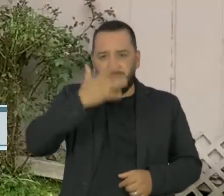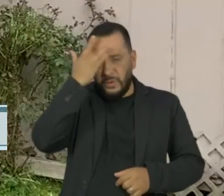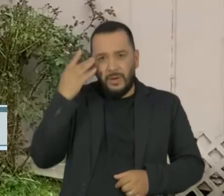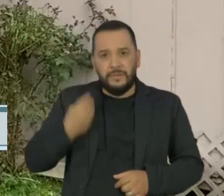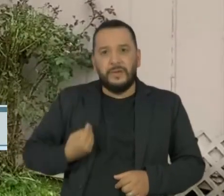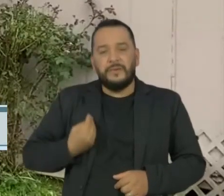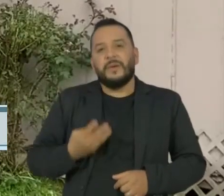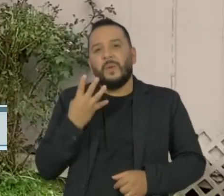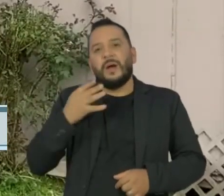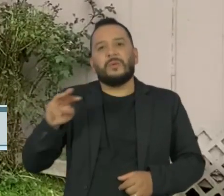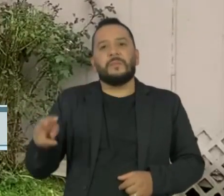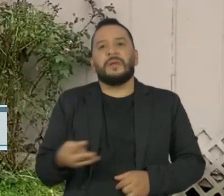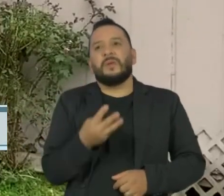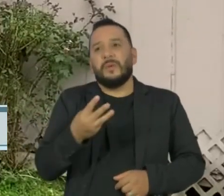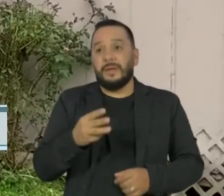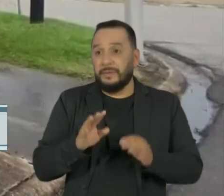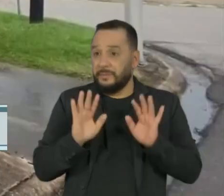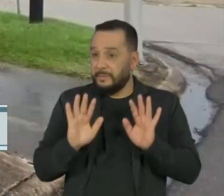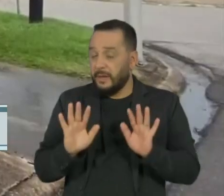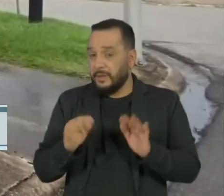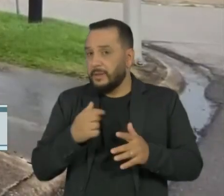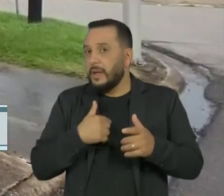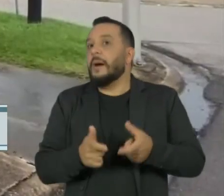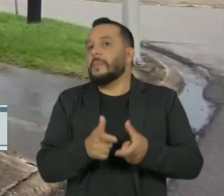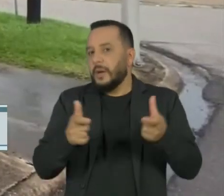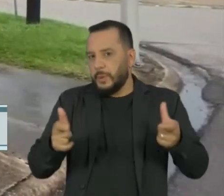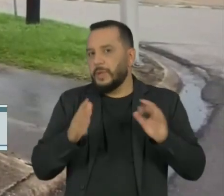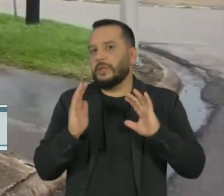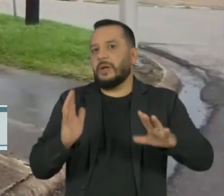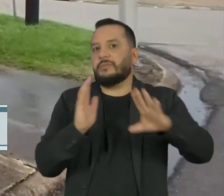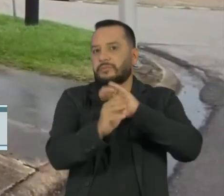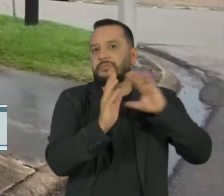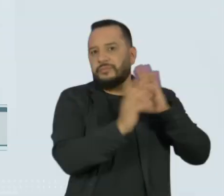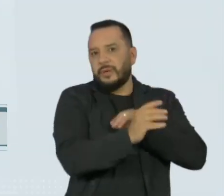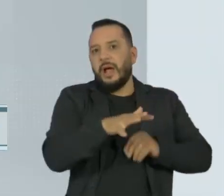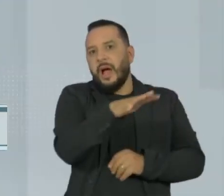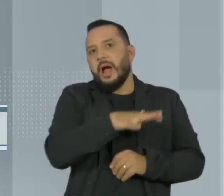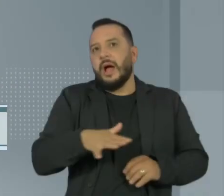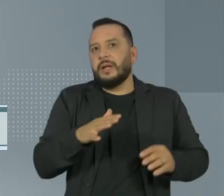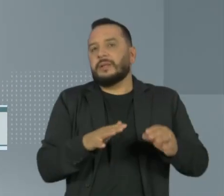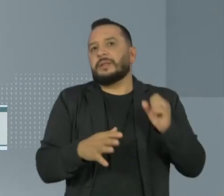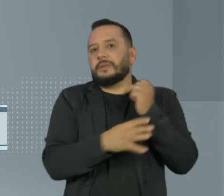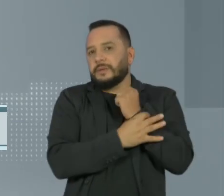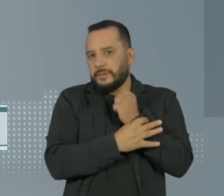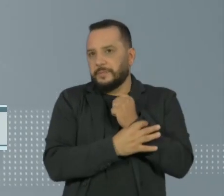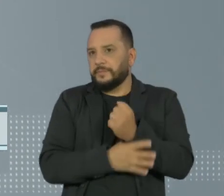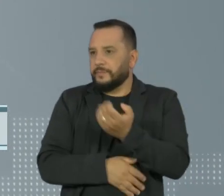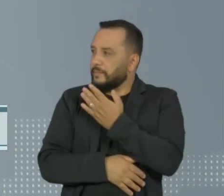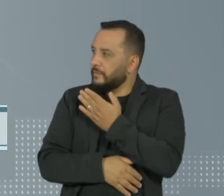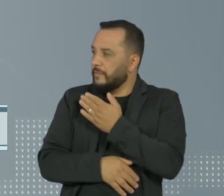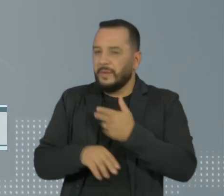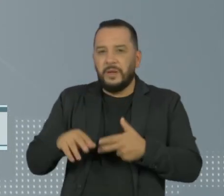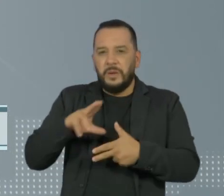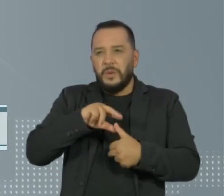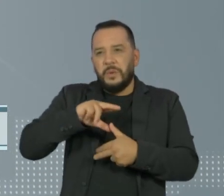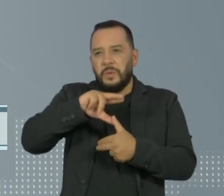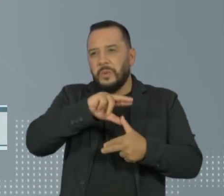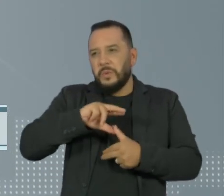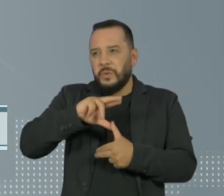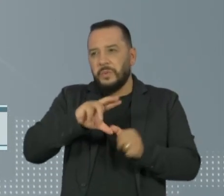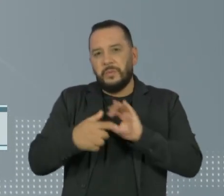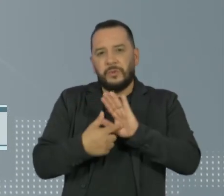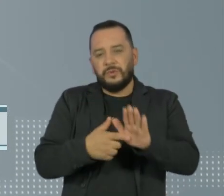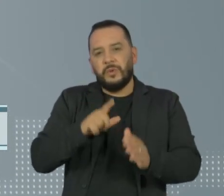mas as autoridades disseram que a maioria foi para áreas mais seguras. O Centro Nacional de Furacões informou que o